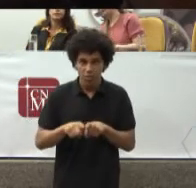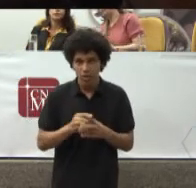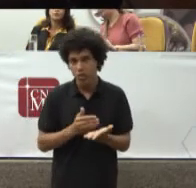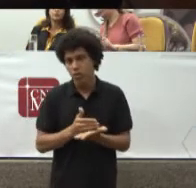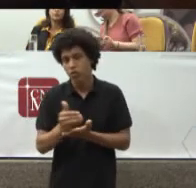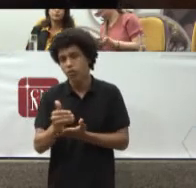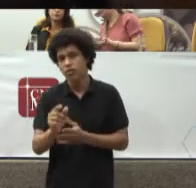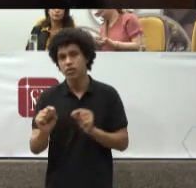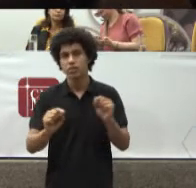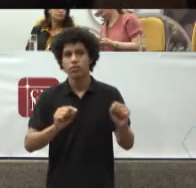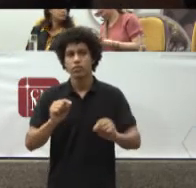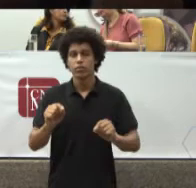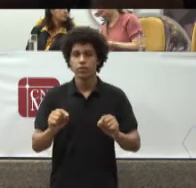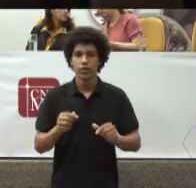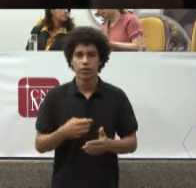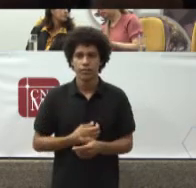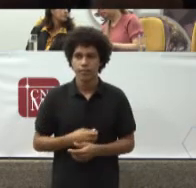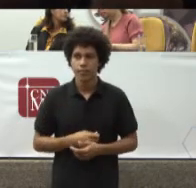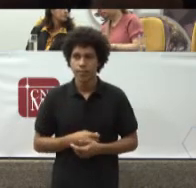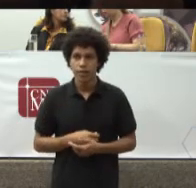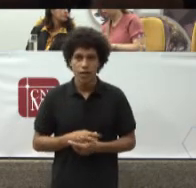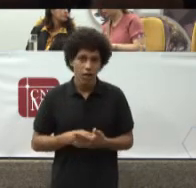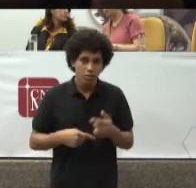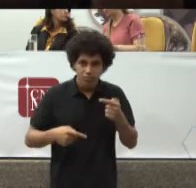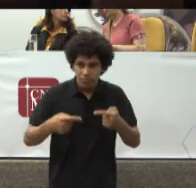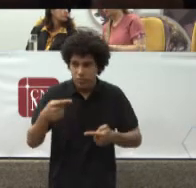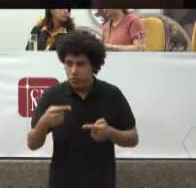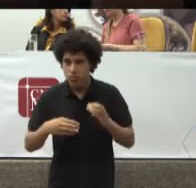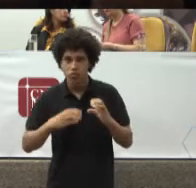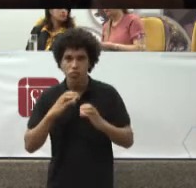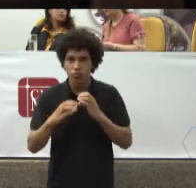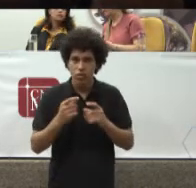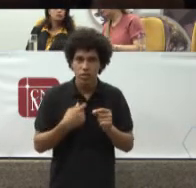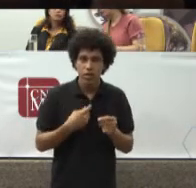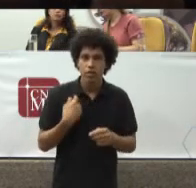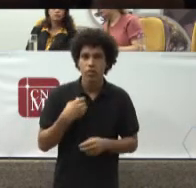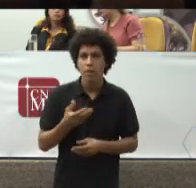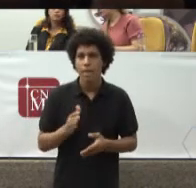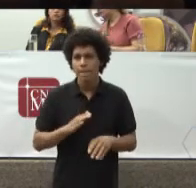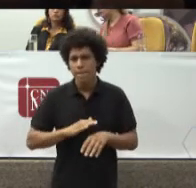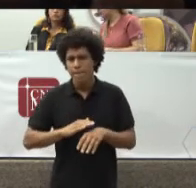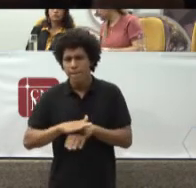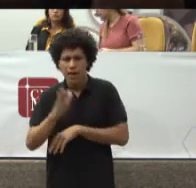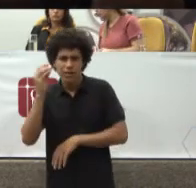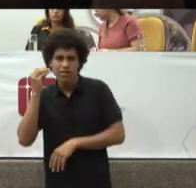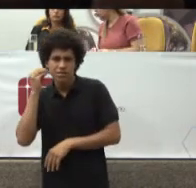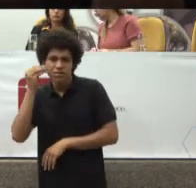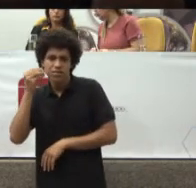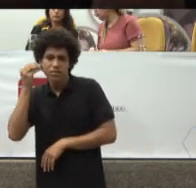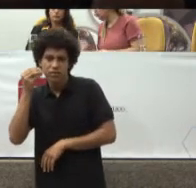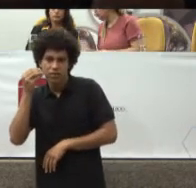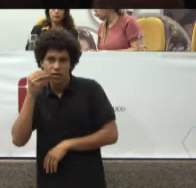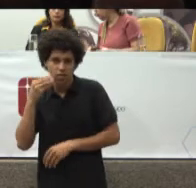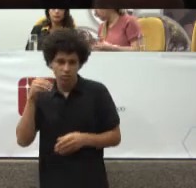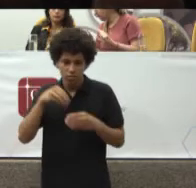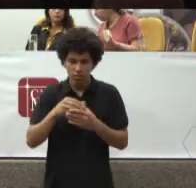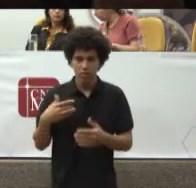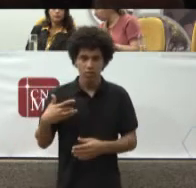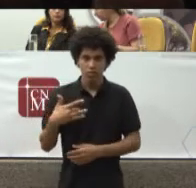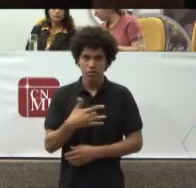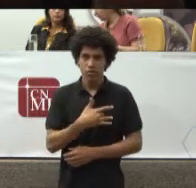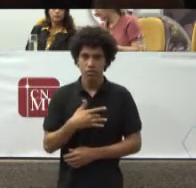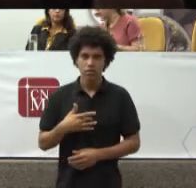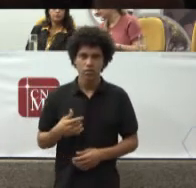trato Mais especializado Com relação A saúde Como direito humano Nos planos Que são os programas